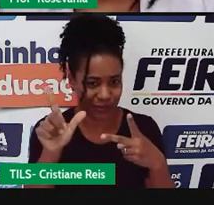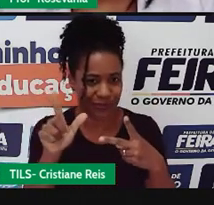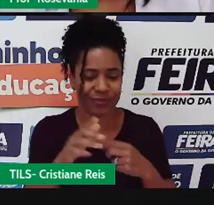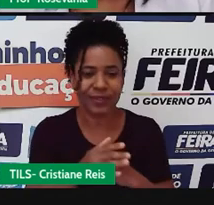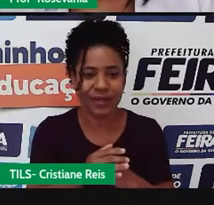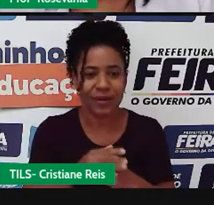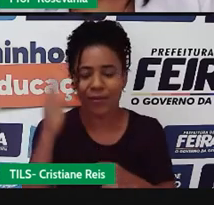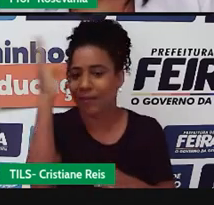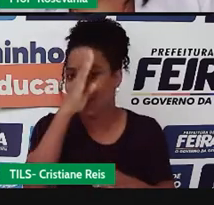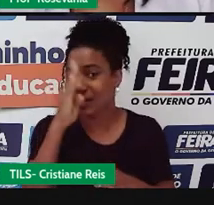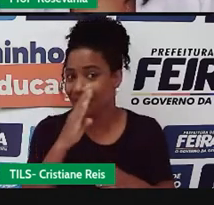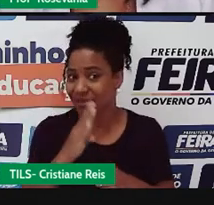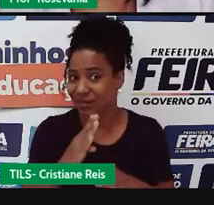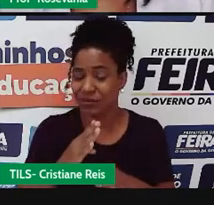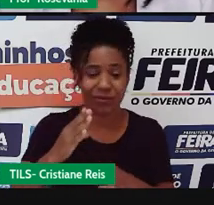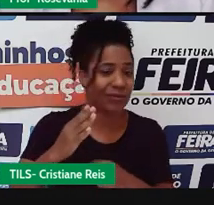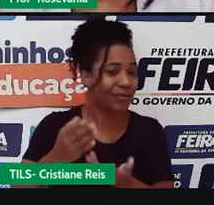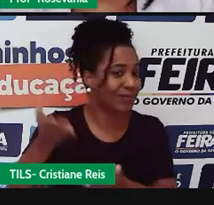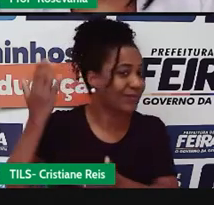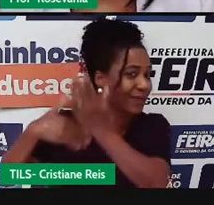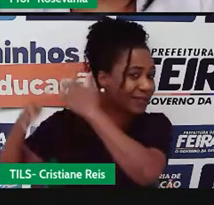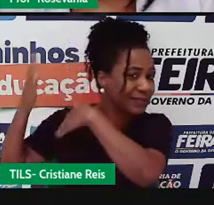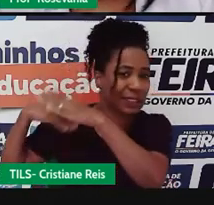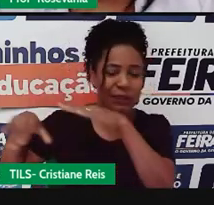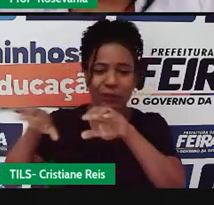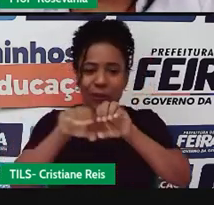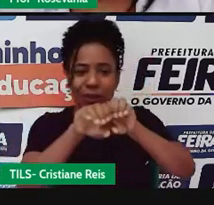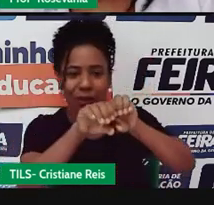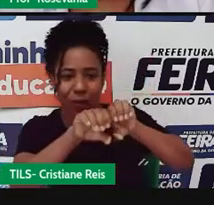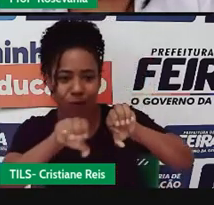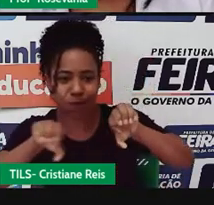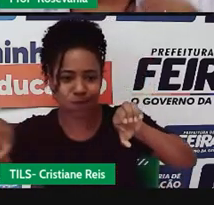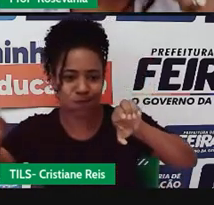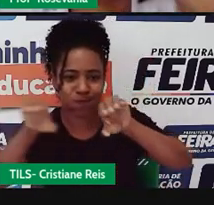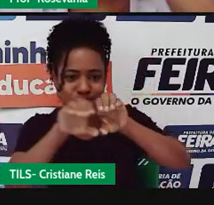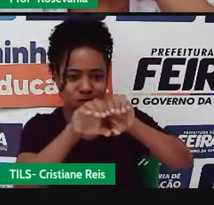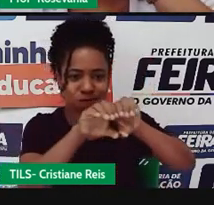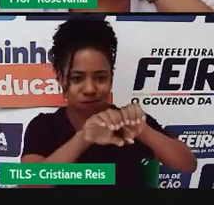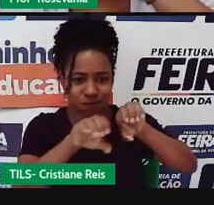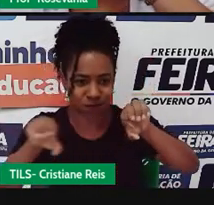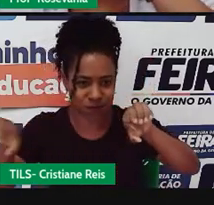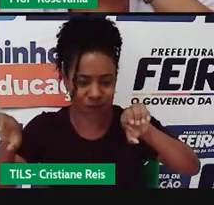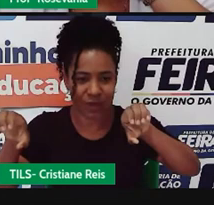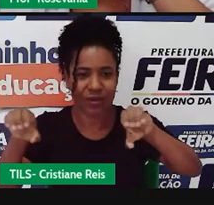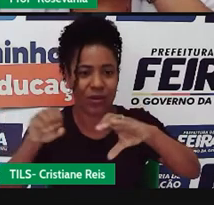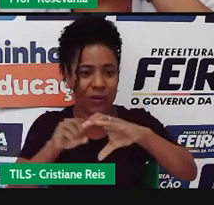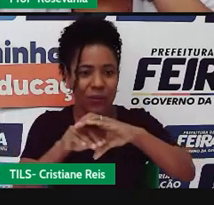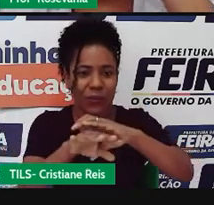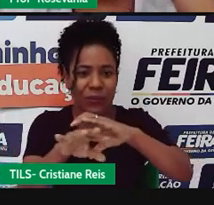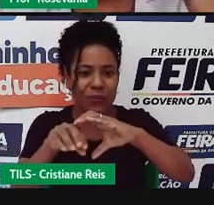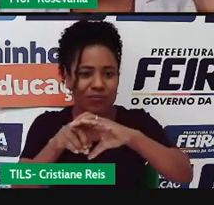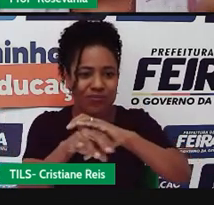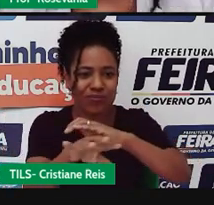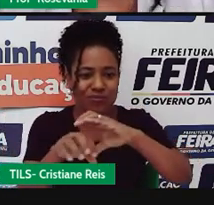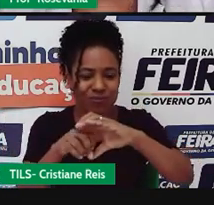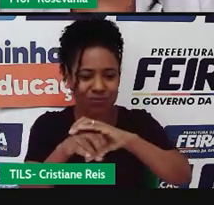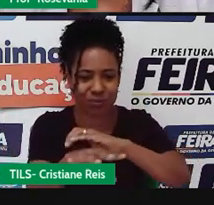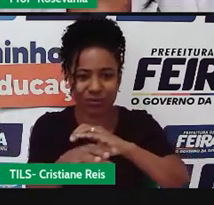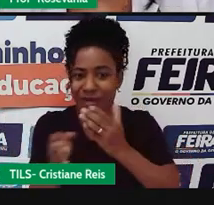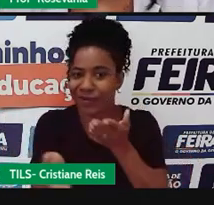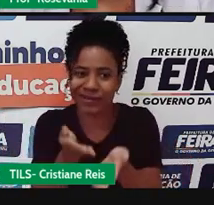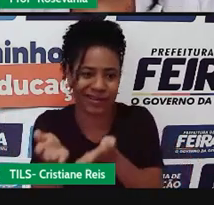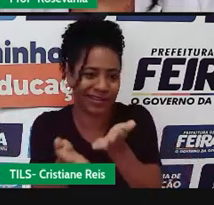questão de saneamento básico, então, tudo era canalizado, um pouquinho de coisa que era canalizado não era para estação de tratamento,